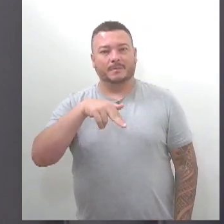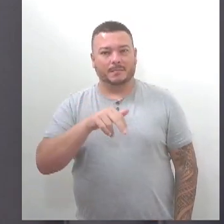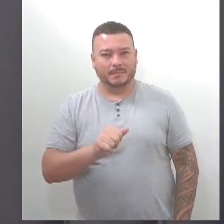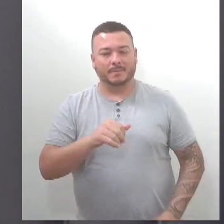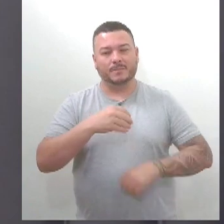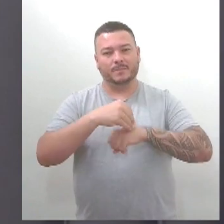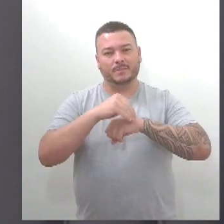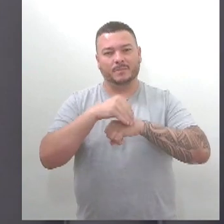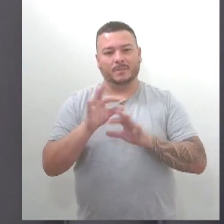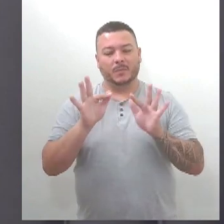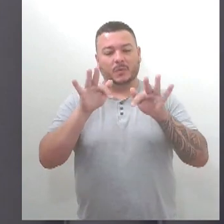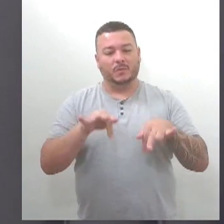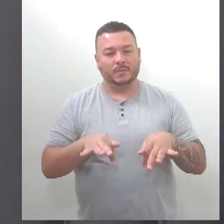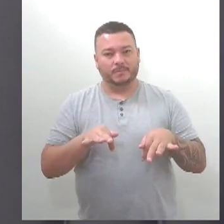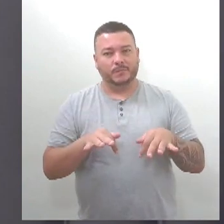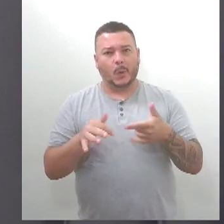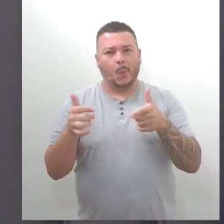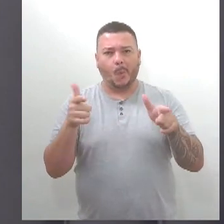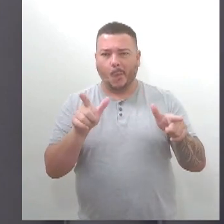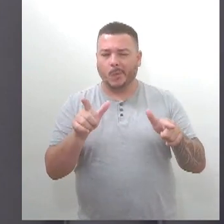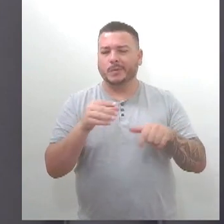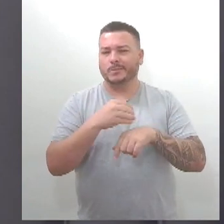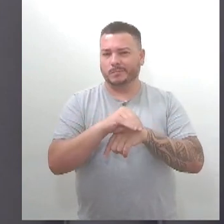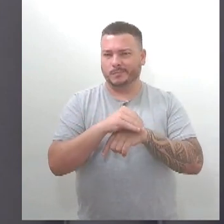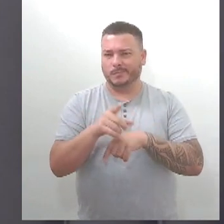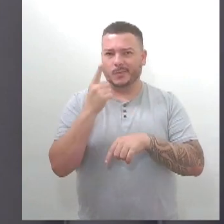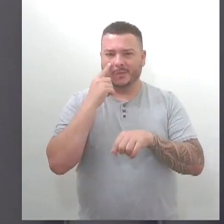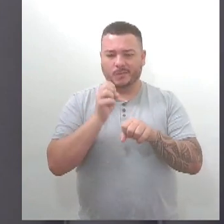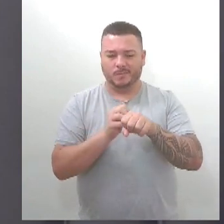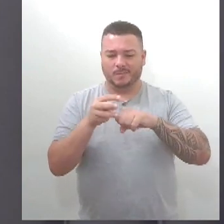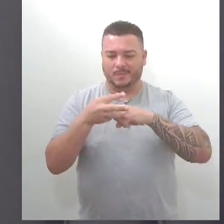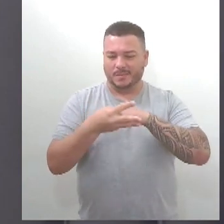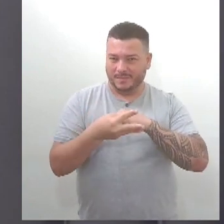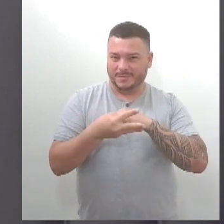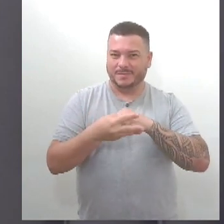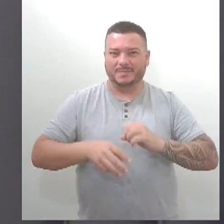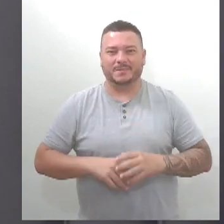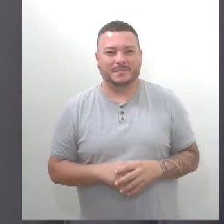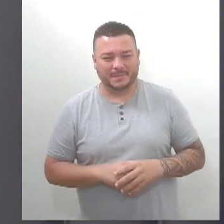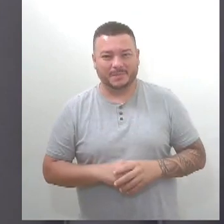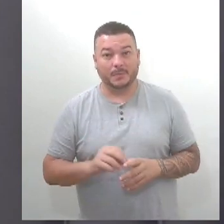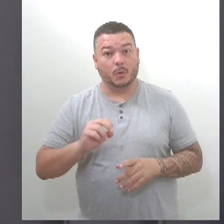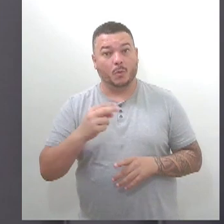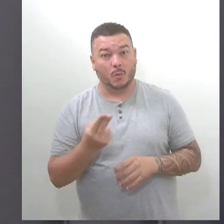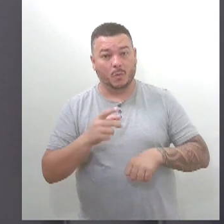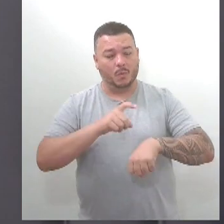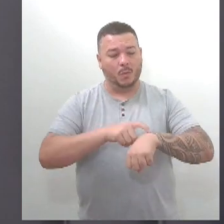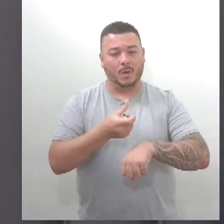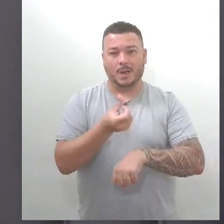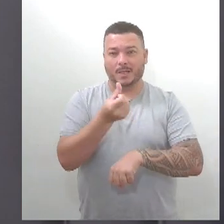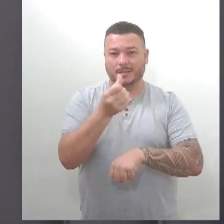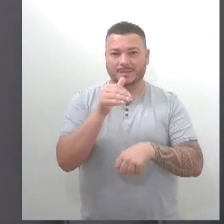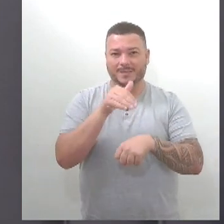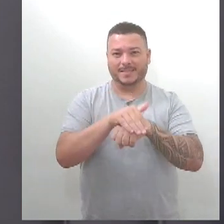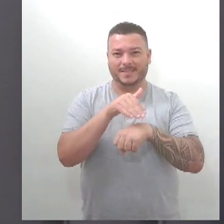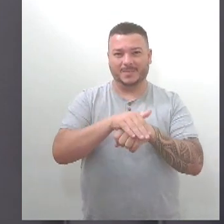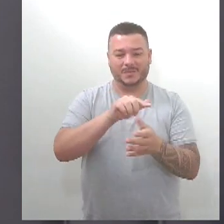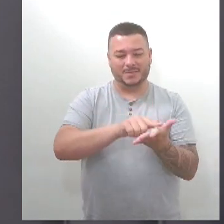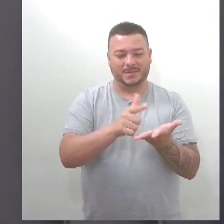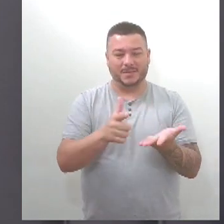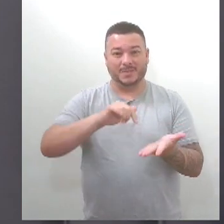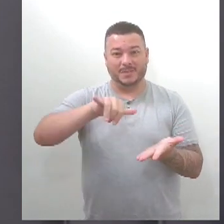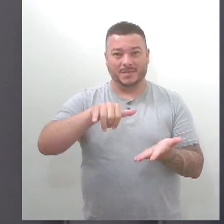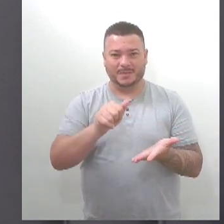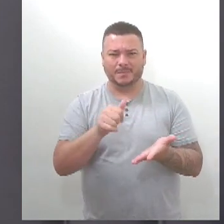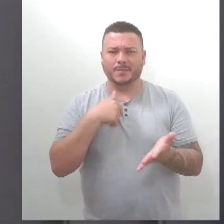fica por aqui. Mais notícias você acompanha daqui a pouco no boletim da Agência de Notícias Alese. Acompanhe também as nossas redes sociais.